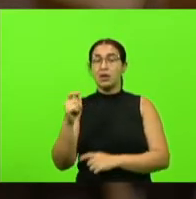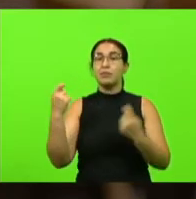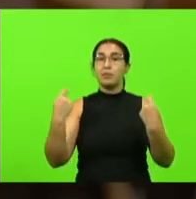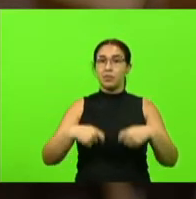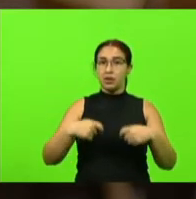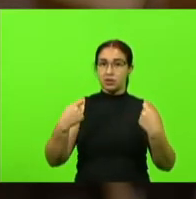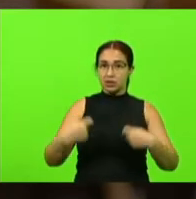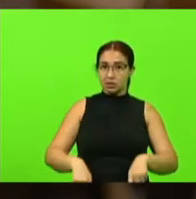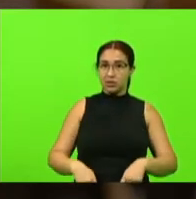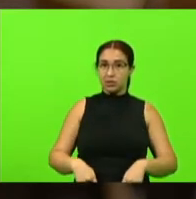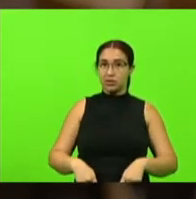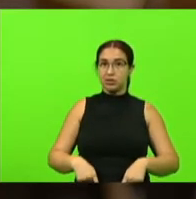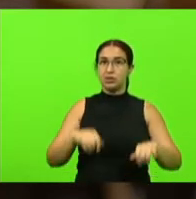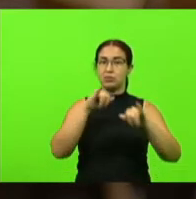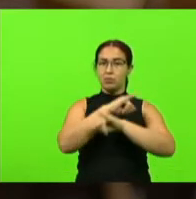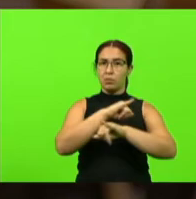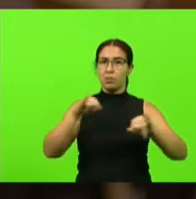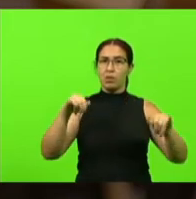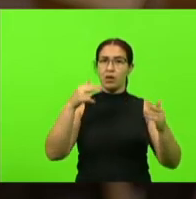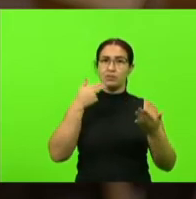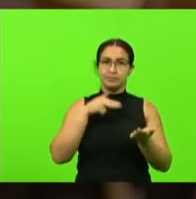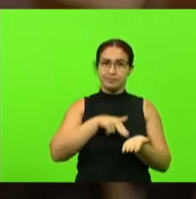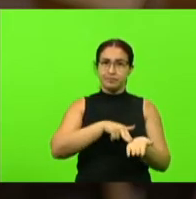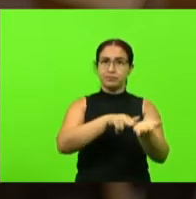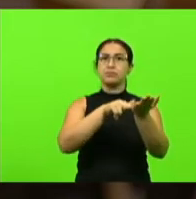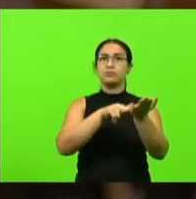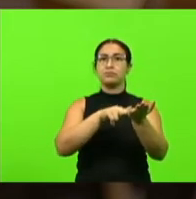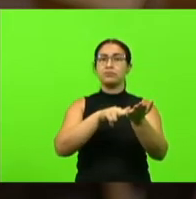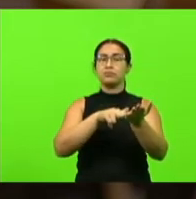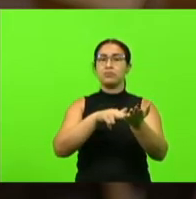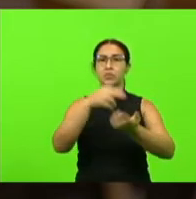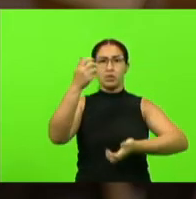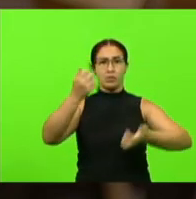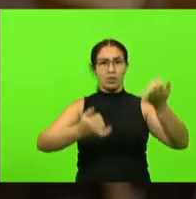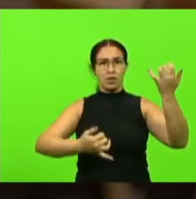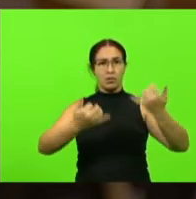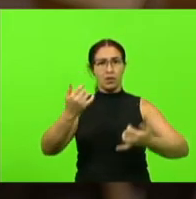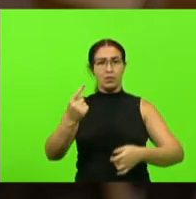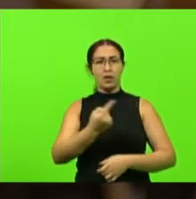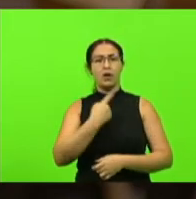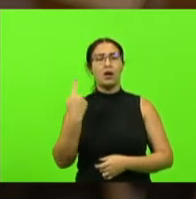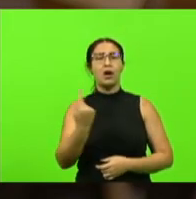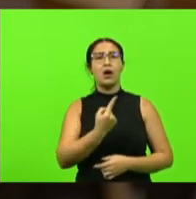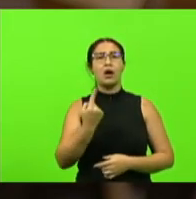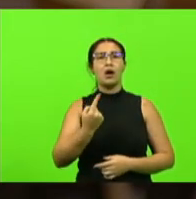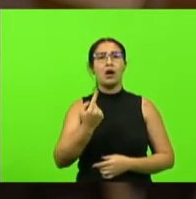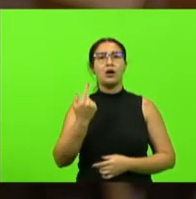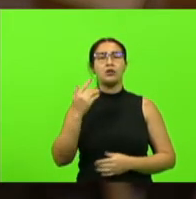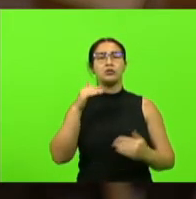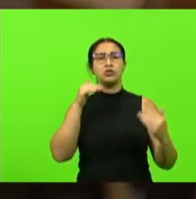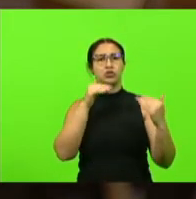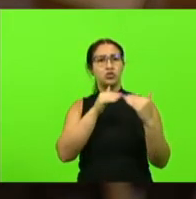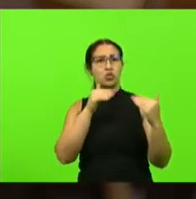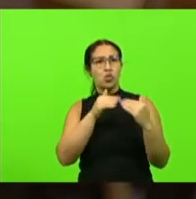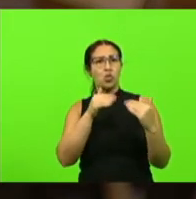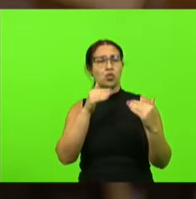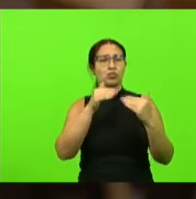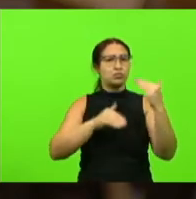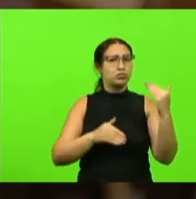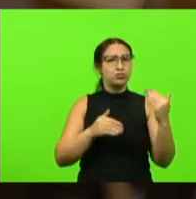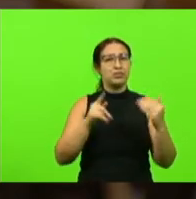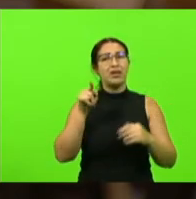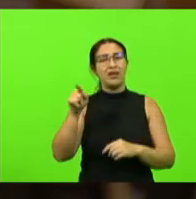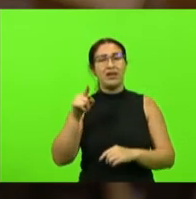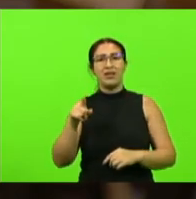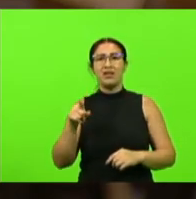e fazer e dar o seu testemunho o seu posicionamento a respeito de um ato tão covarde